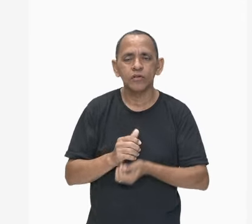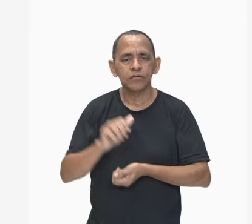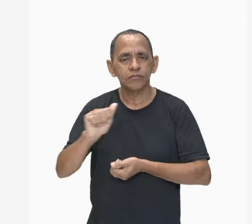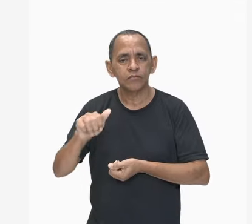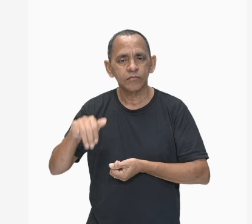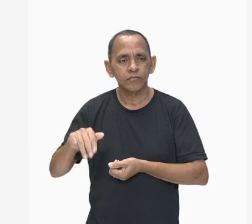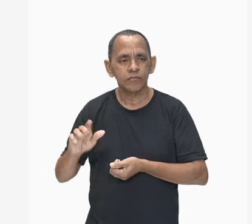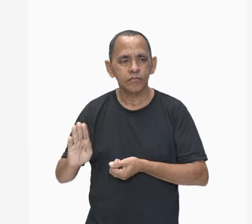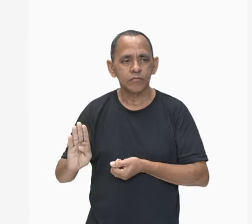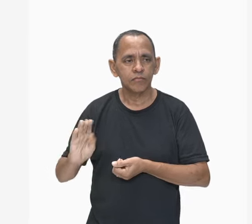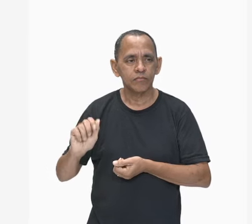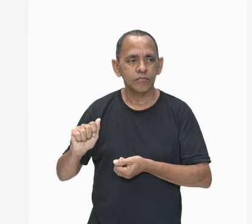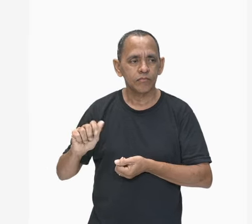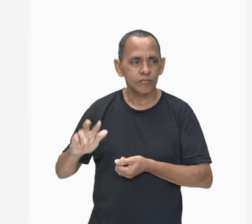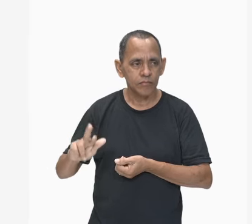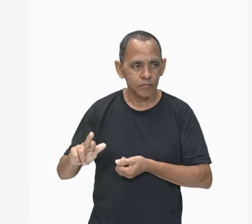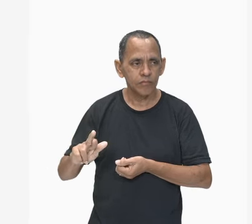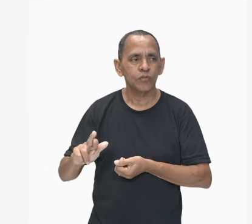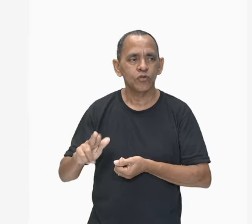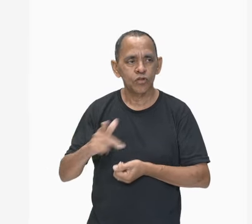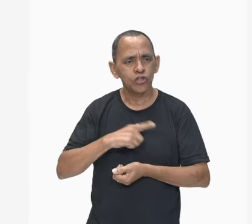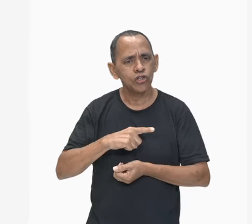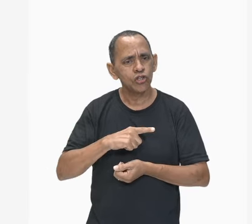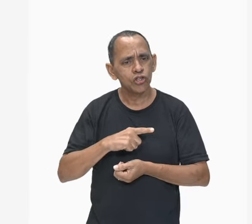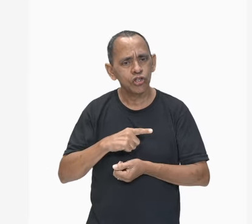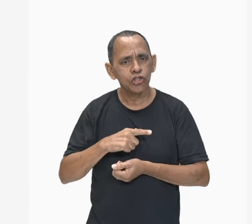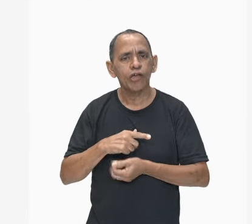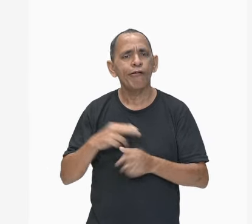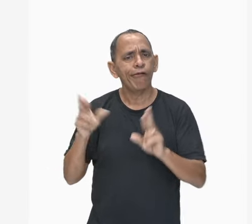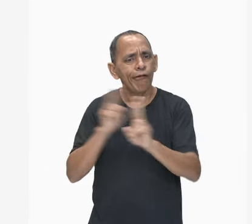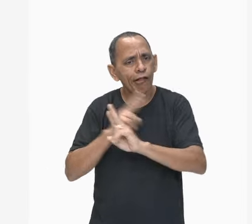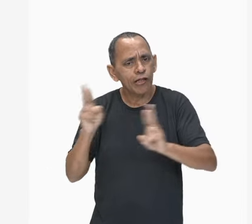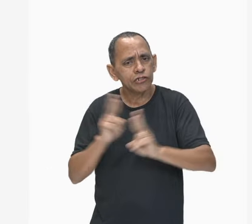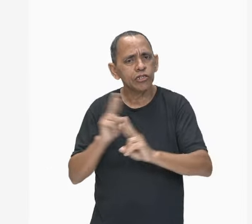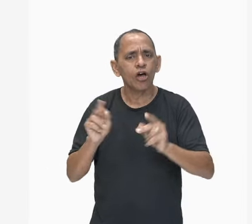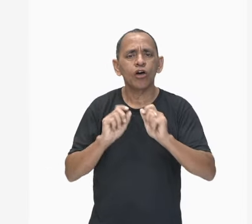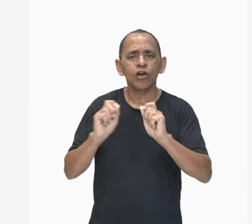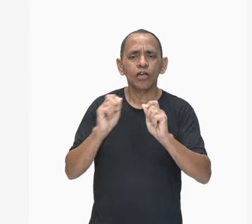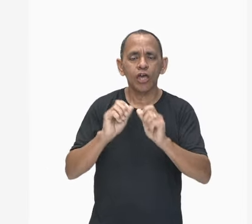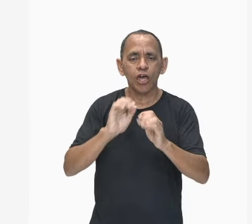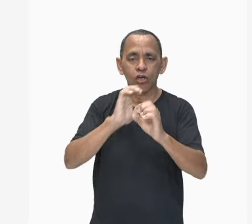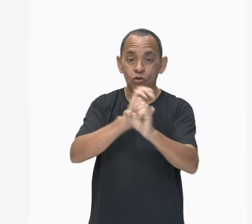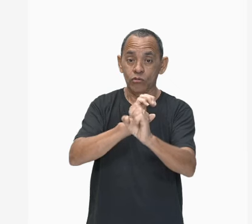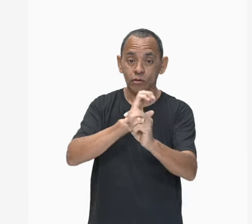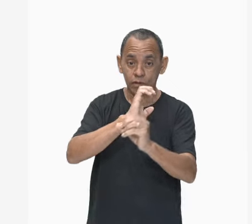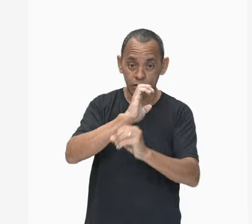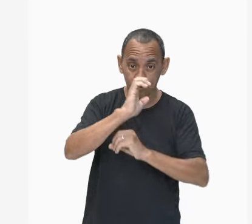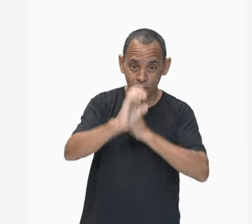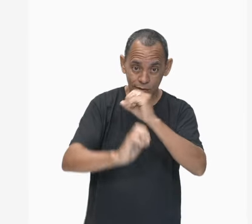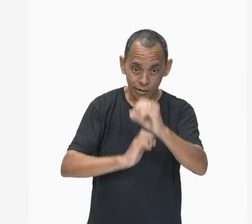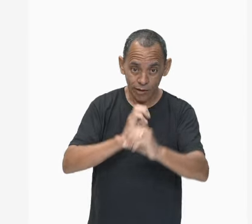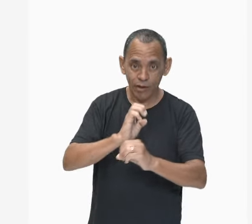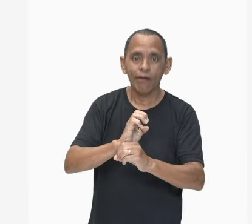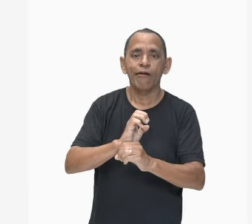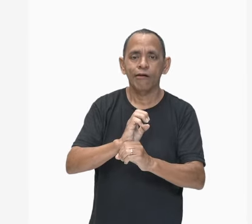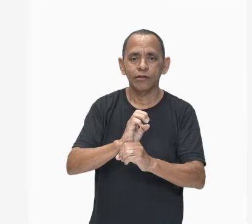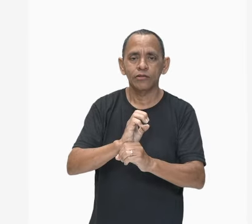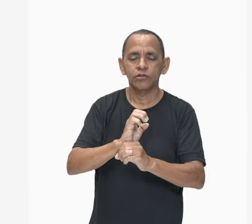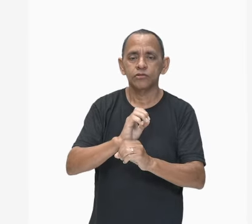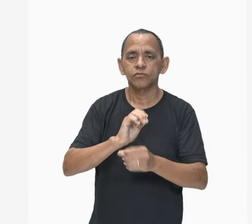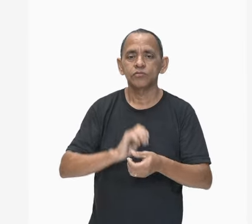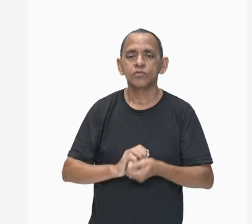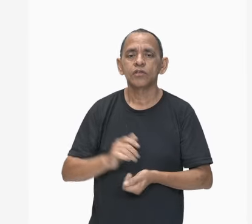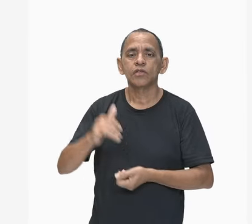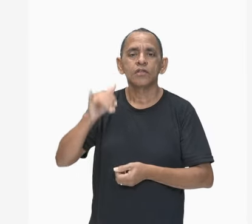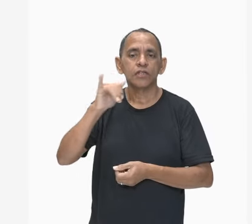a ver, aliás, com os elétrons. Ou seja, quando se fala em eletrostática, eu estou